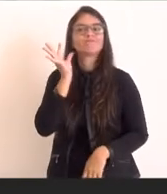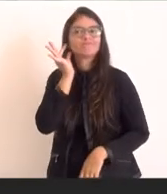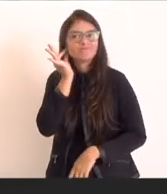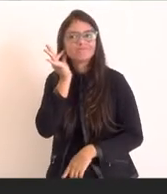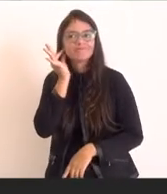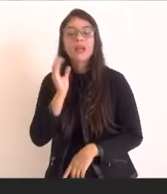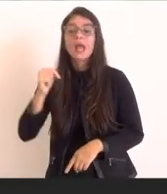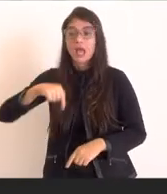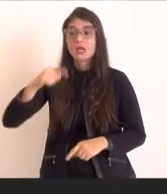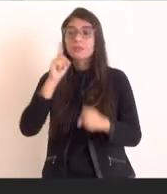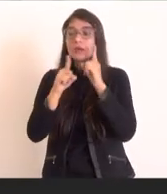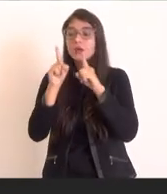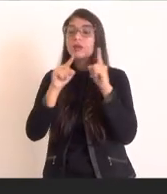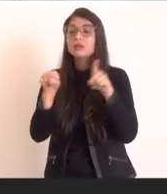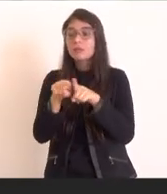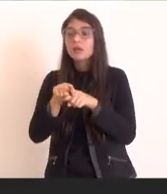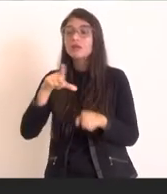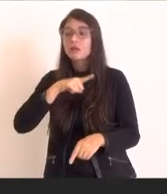soberano também,